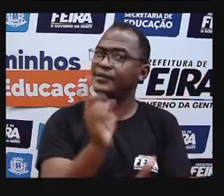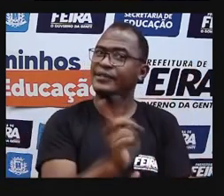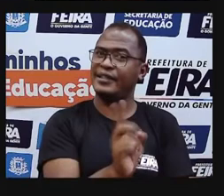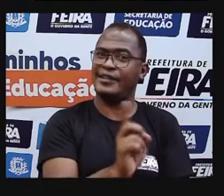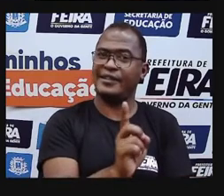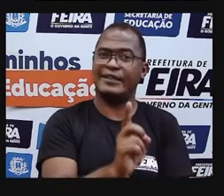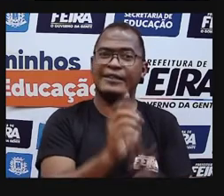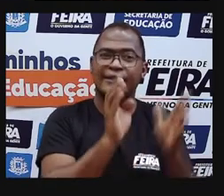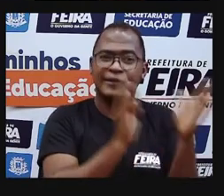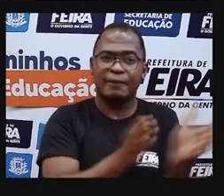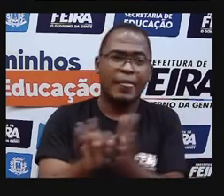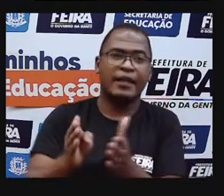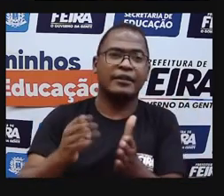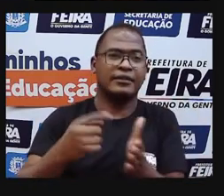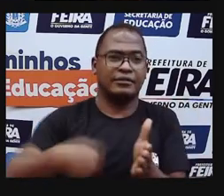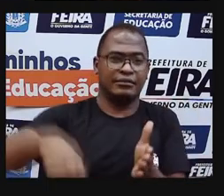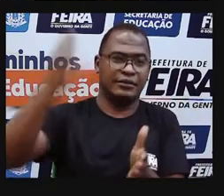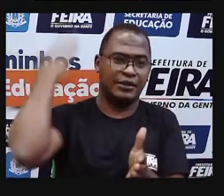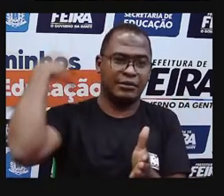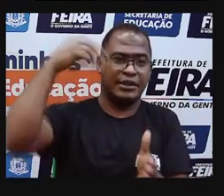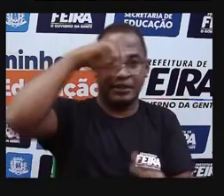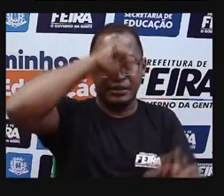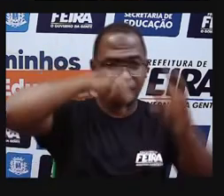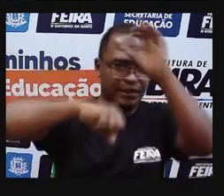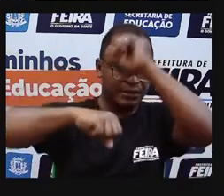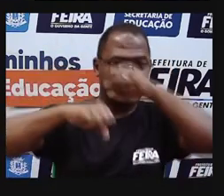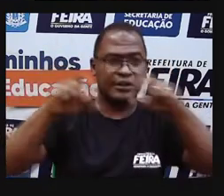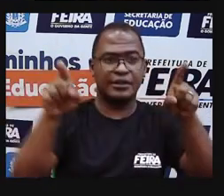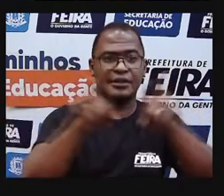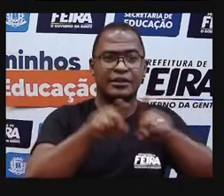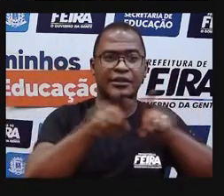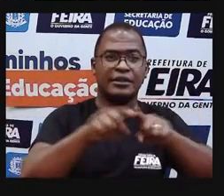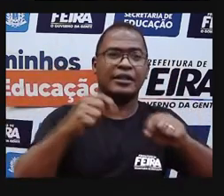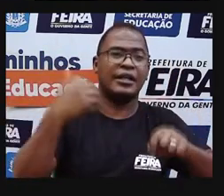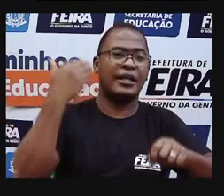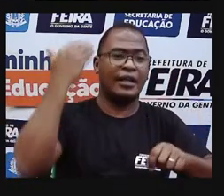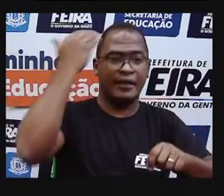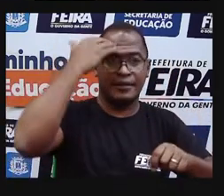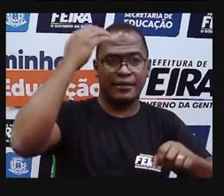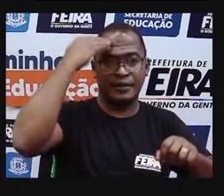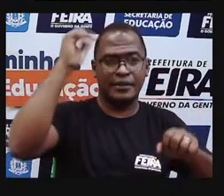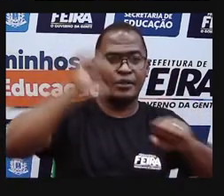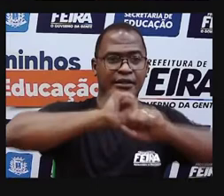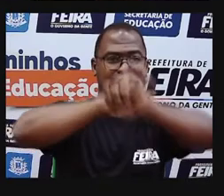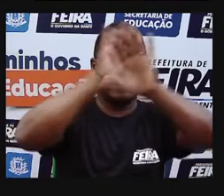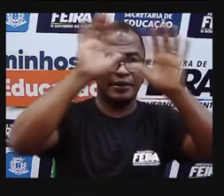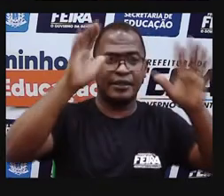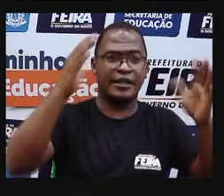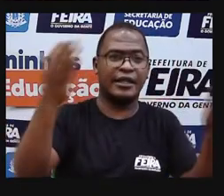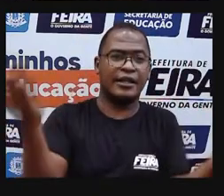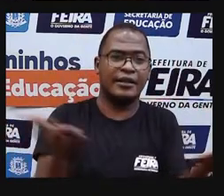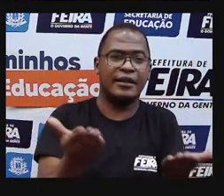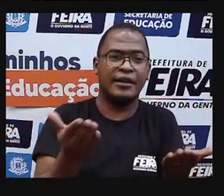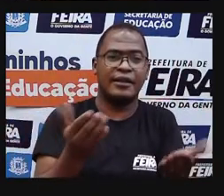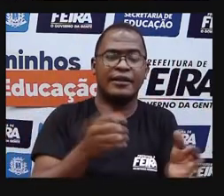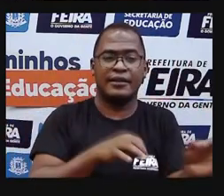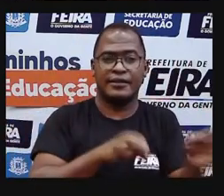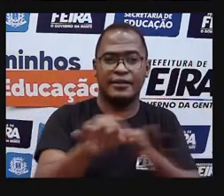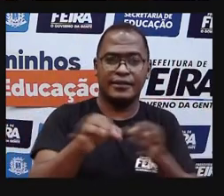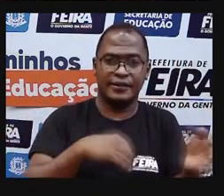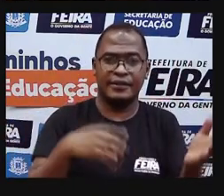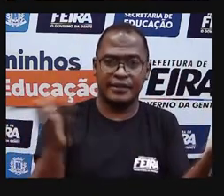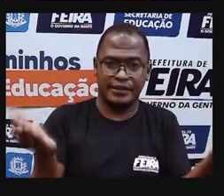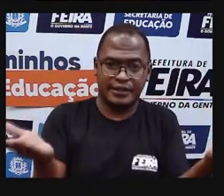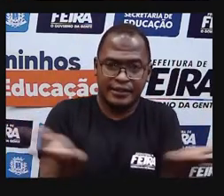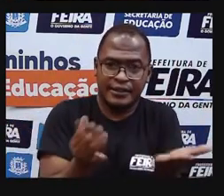Na última aula, a gente aprendeu um pouquinho, viu um pouquinho sobre a classe das unidades simples. E além da classe das unidades